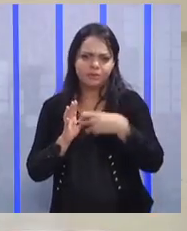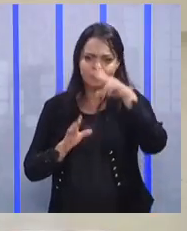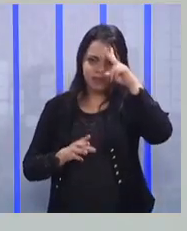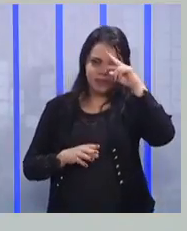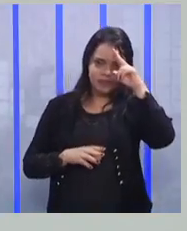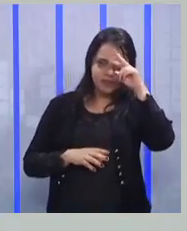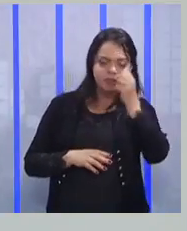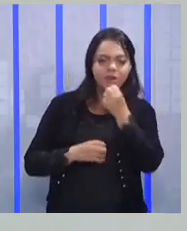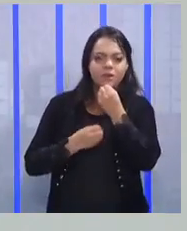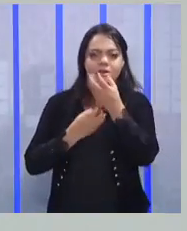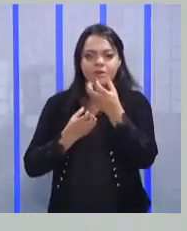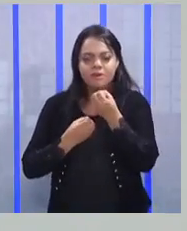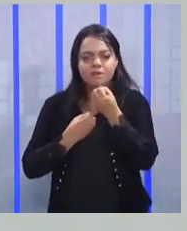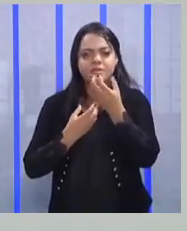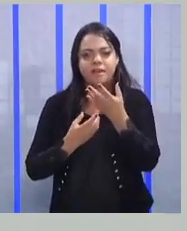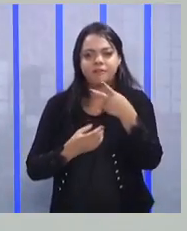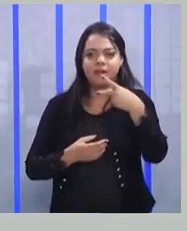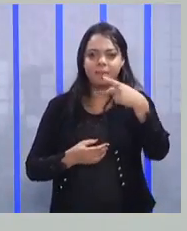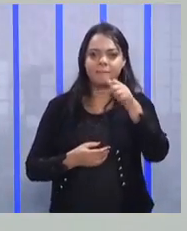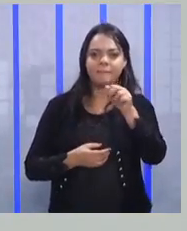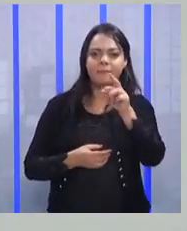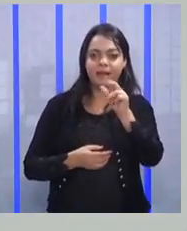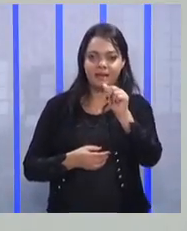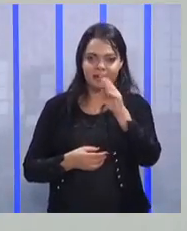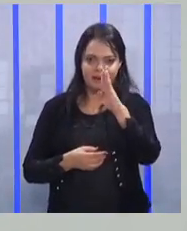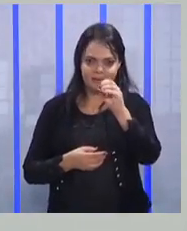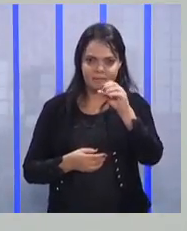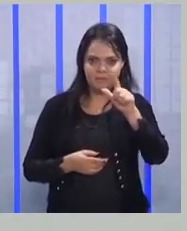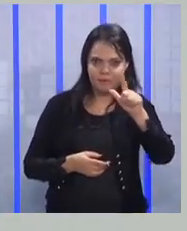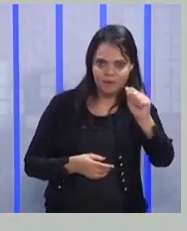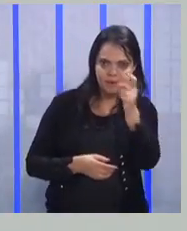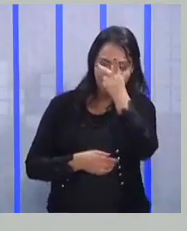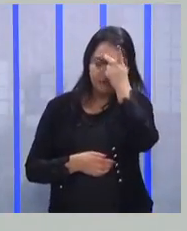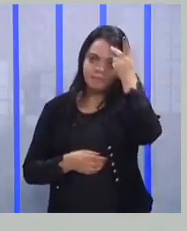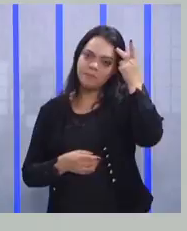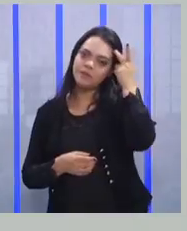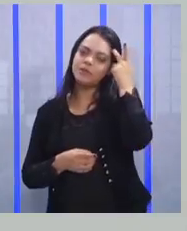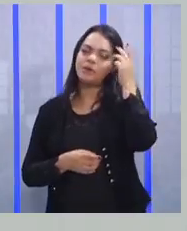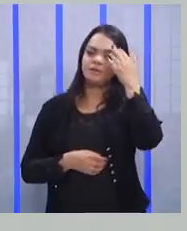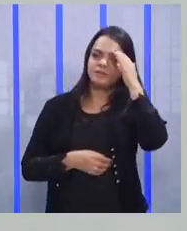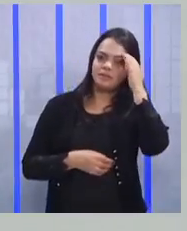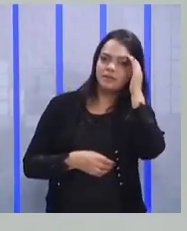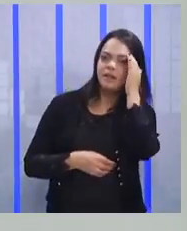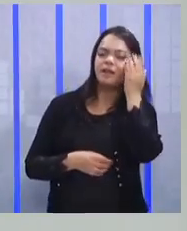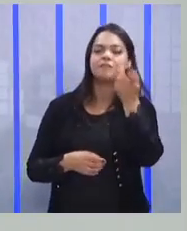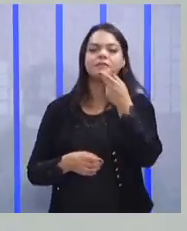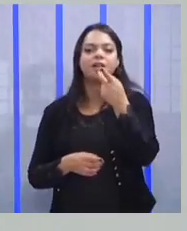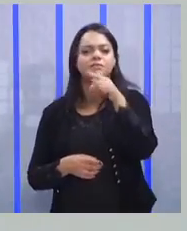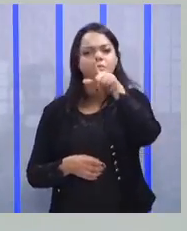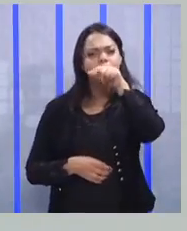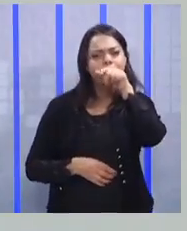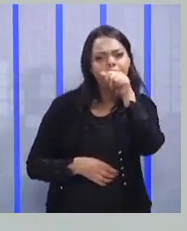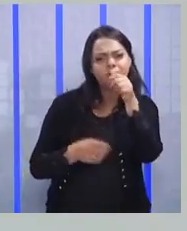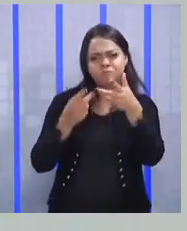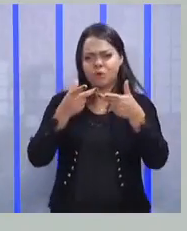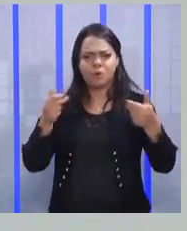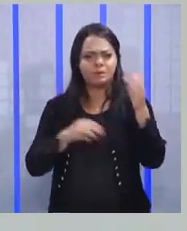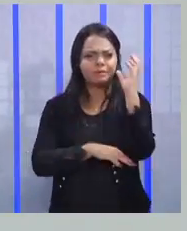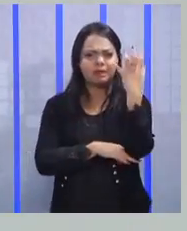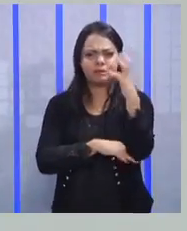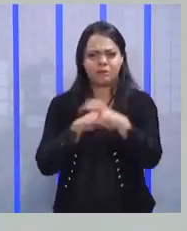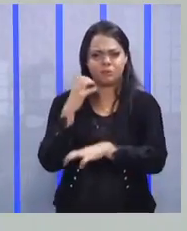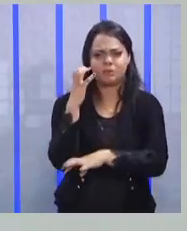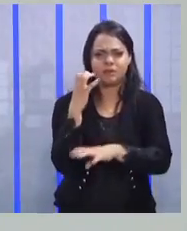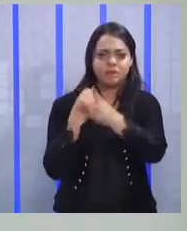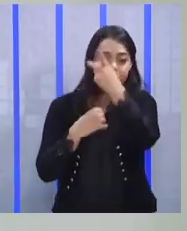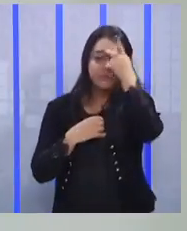com... Ele contava histórias para as pessoas entenderem. Colocava pássaros, elementos da natureza para a pessoa entender o que